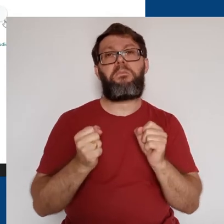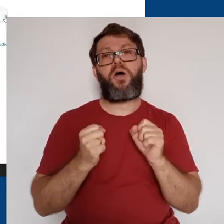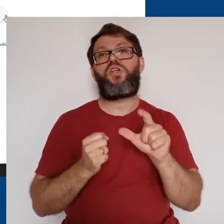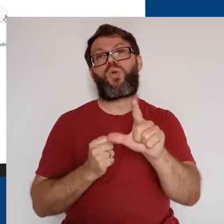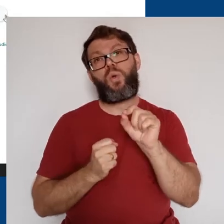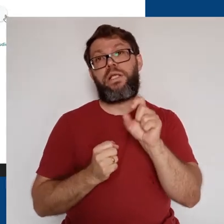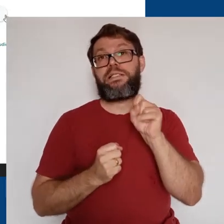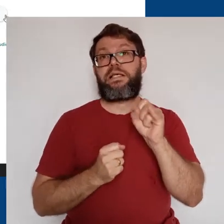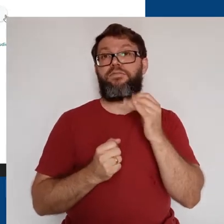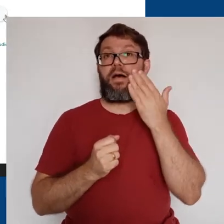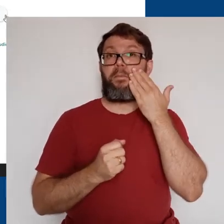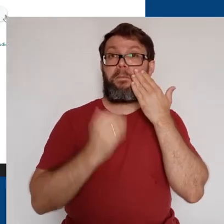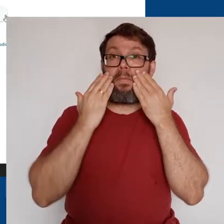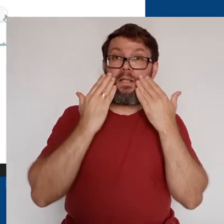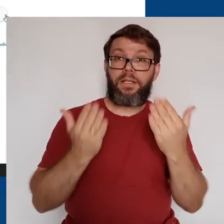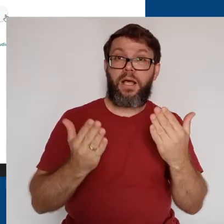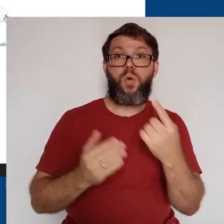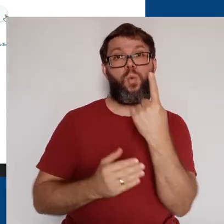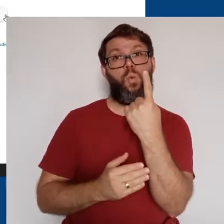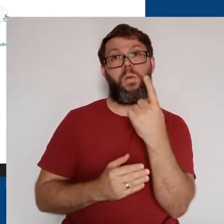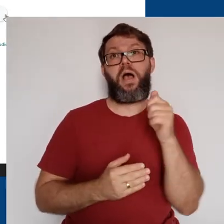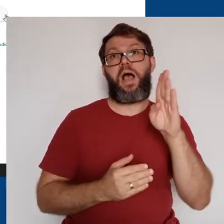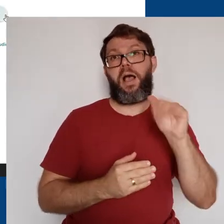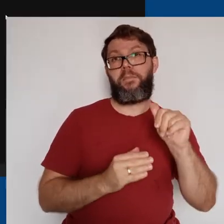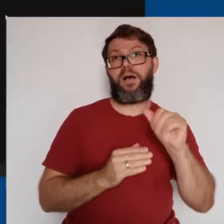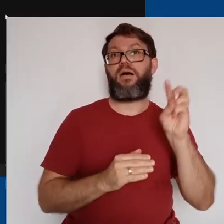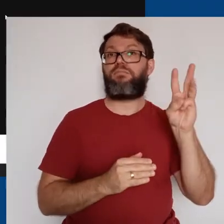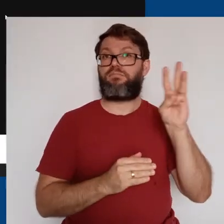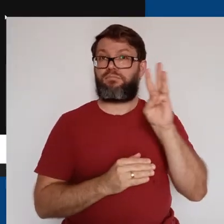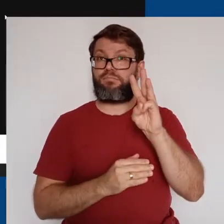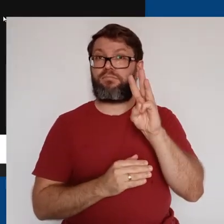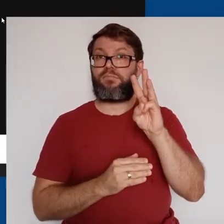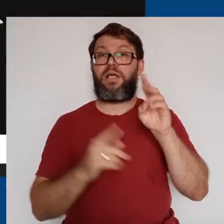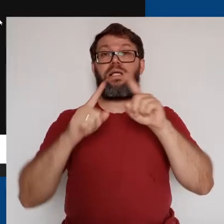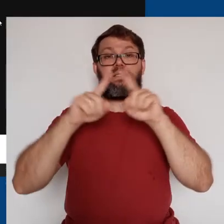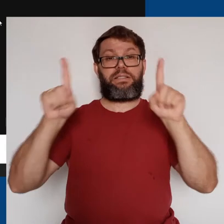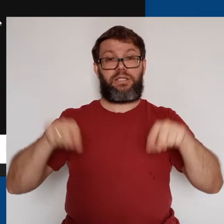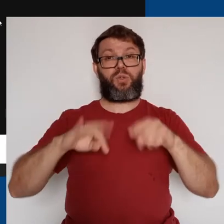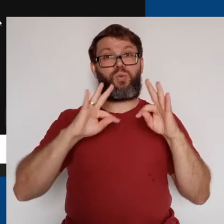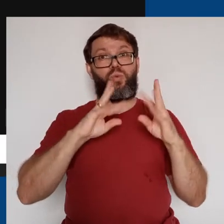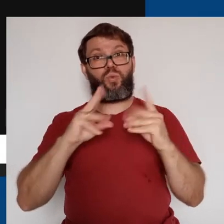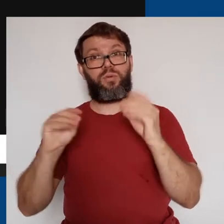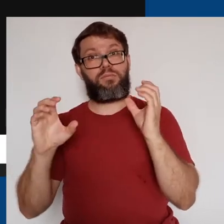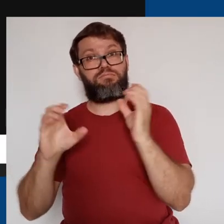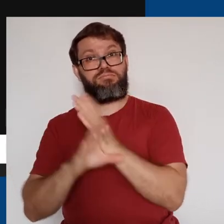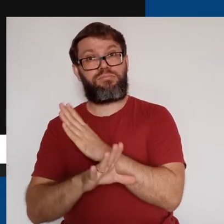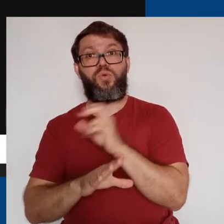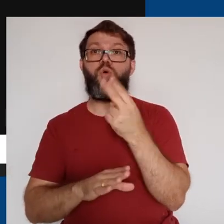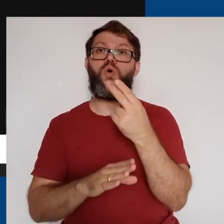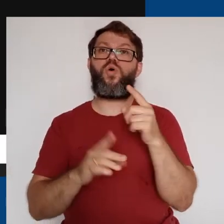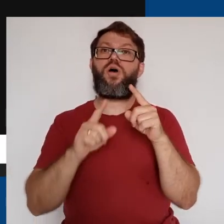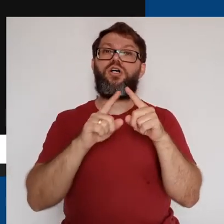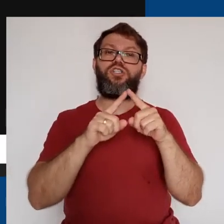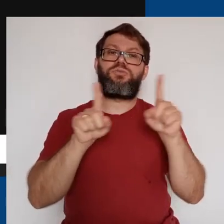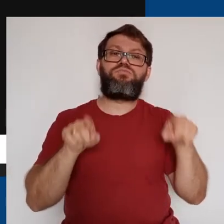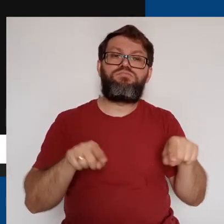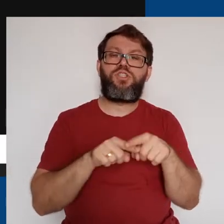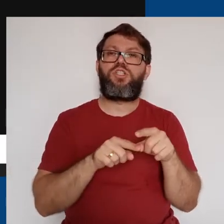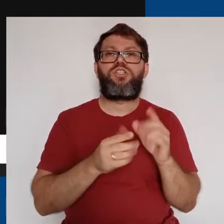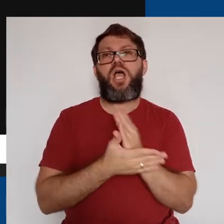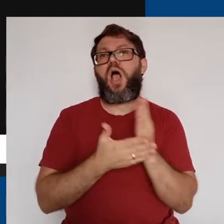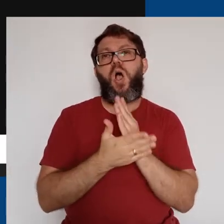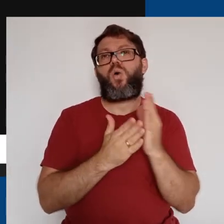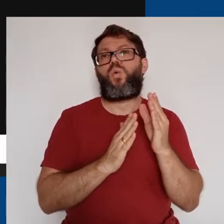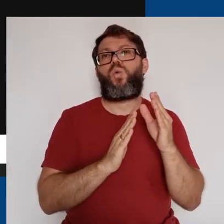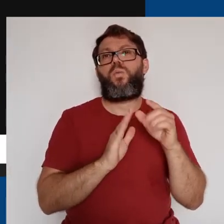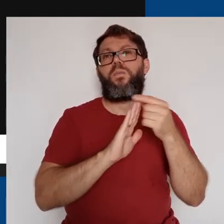Apresentar, podemos escolher se vamos apresentar uma aba do nosso navegador, a tela inteira ou